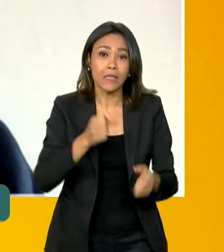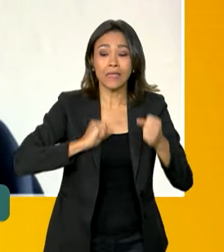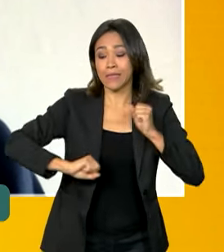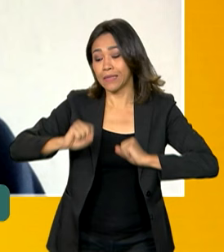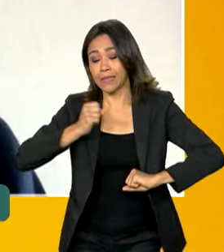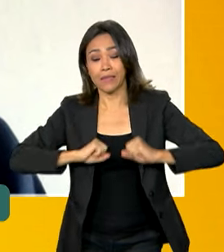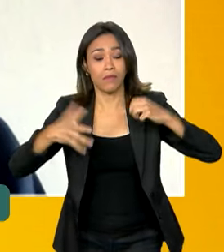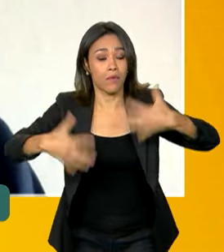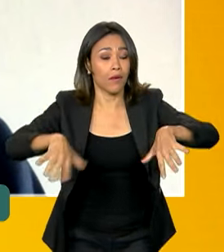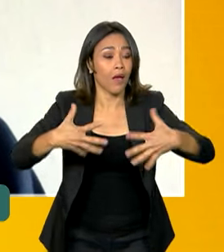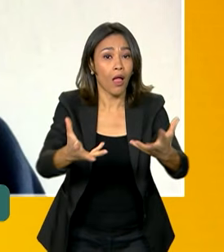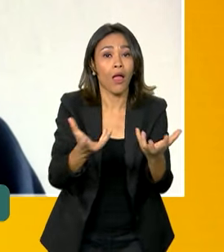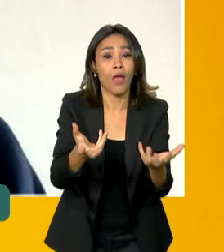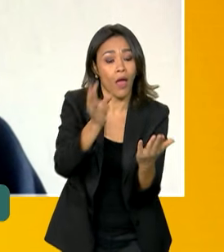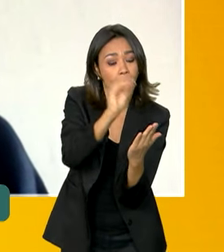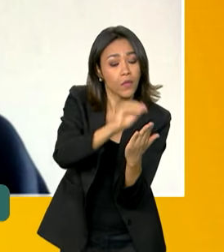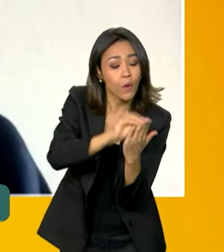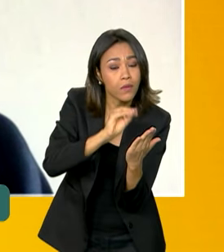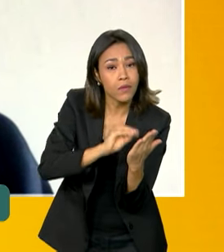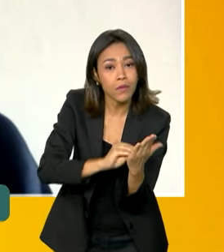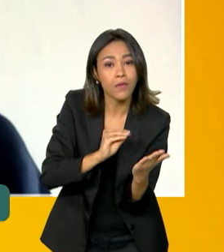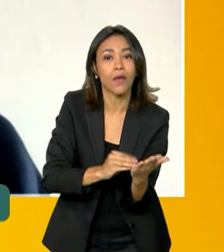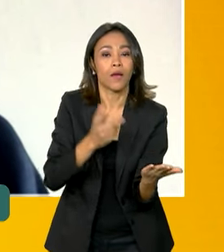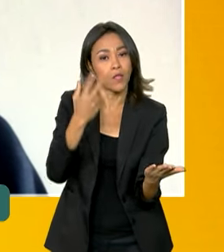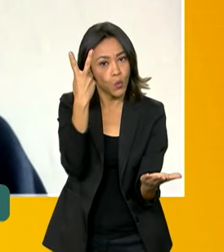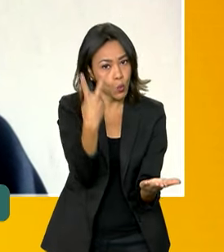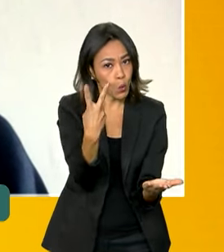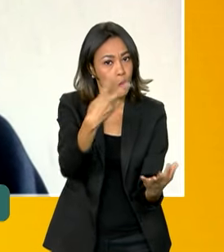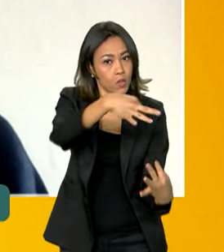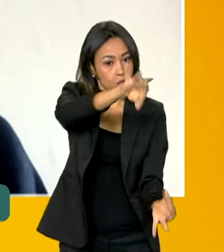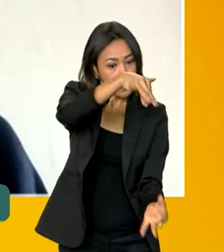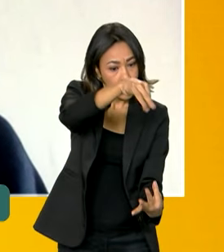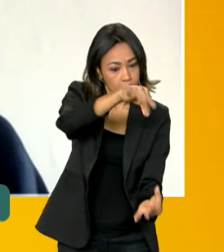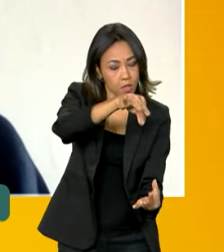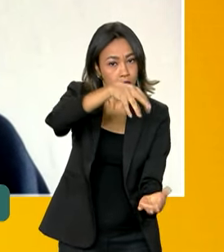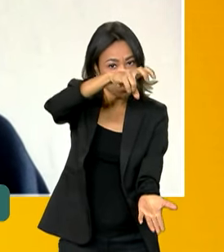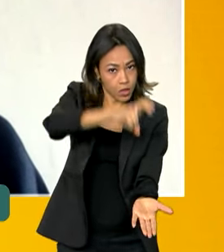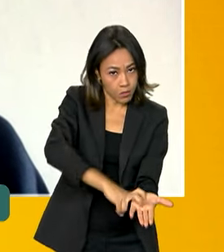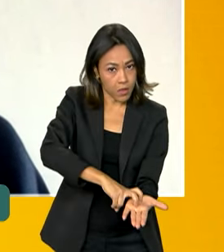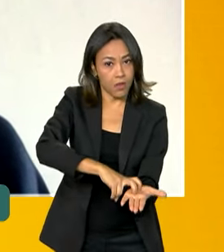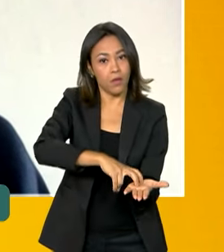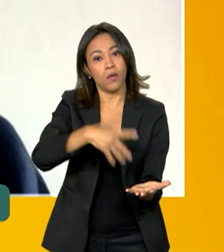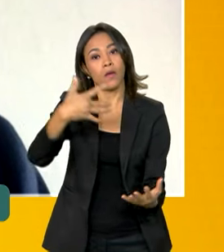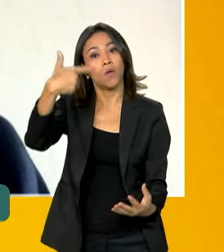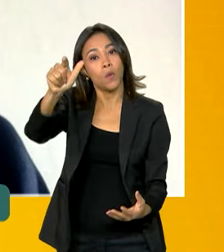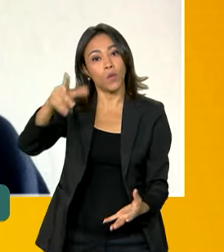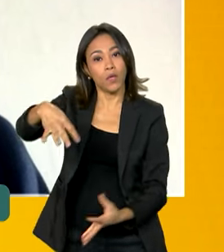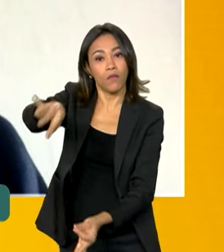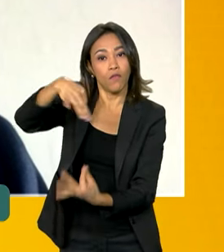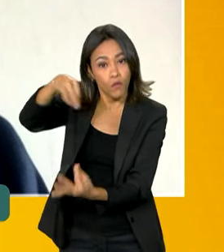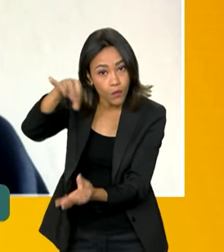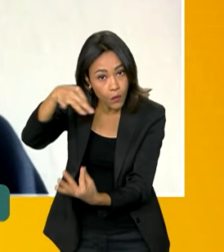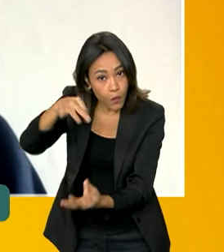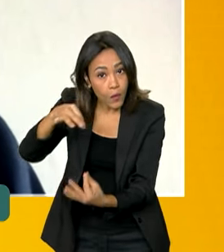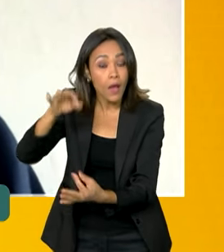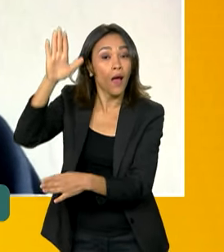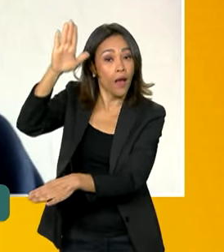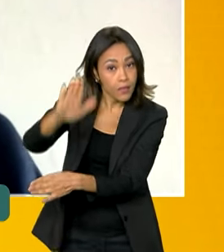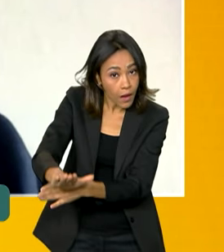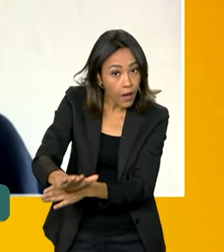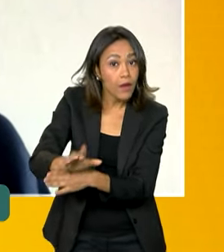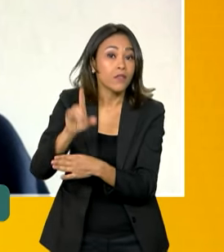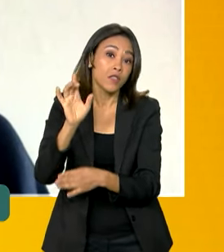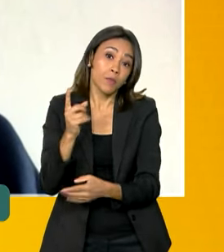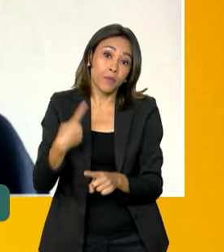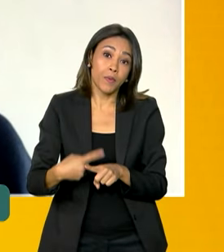dos candidatos. Então, nós vamos fornecer, na verdade, são duas folhas, uma para o período matutino e outra para o período vespertino, já